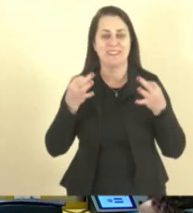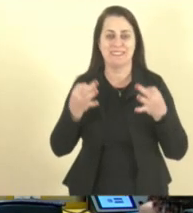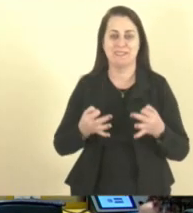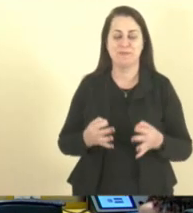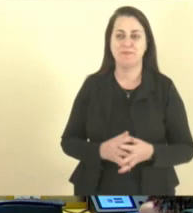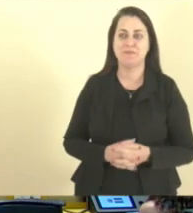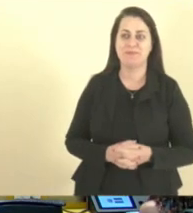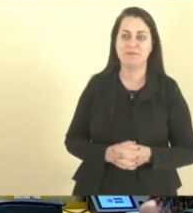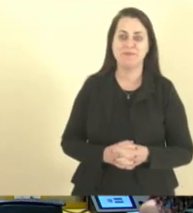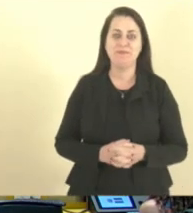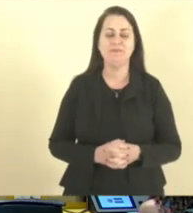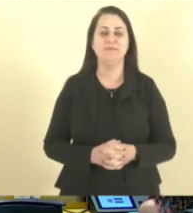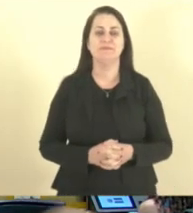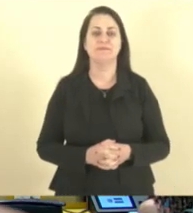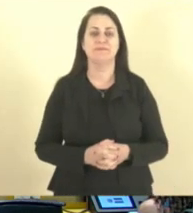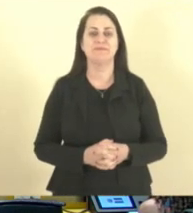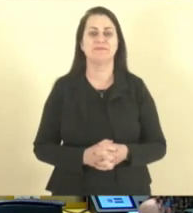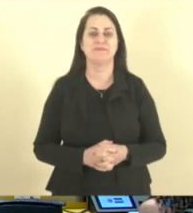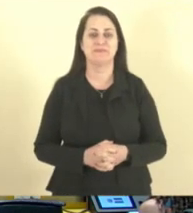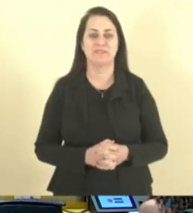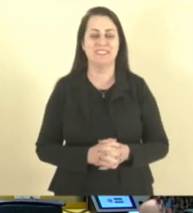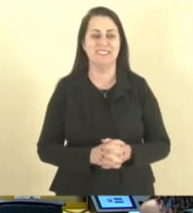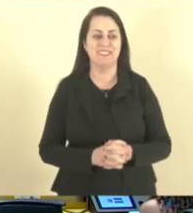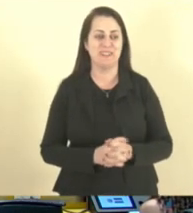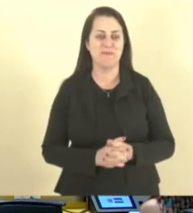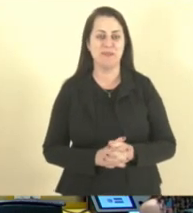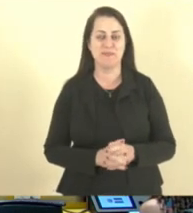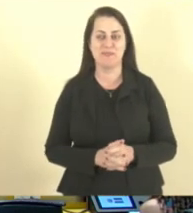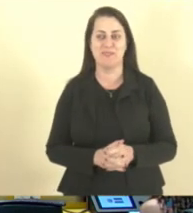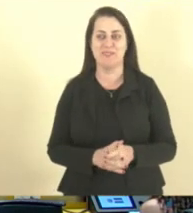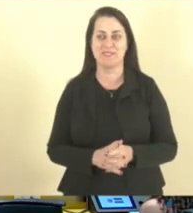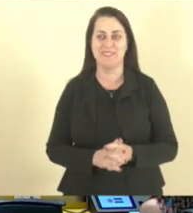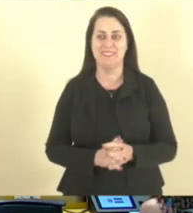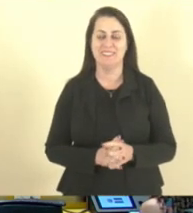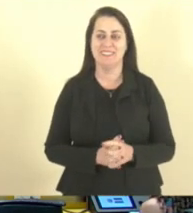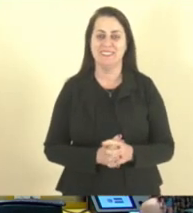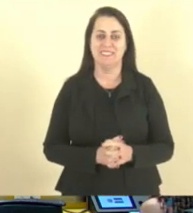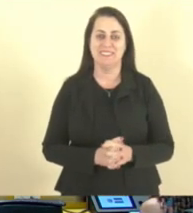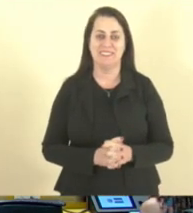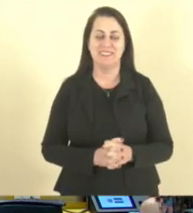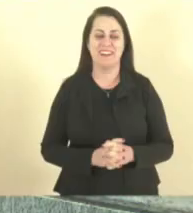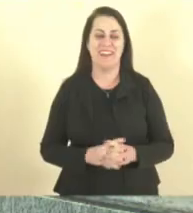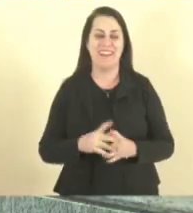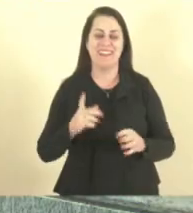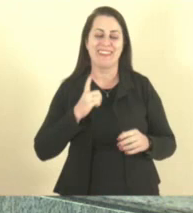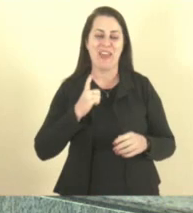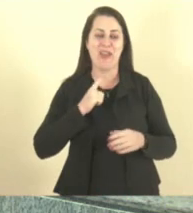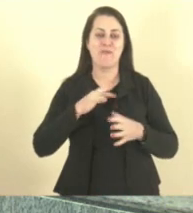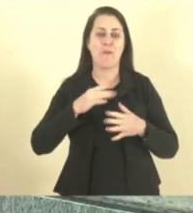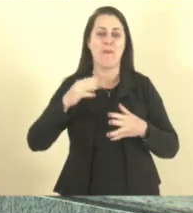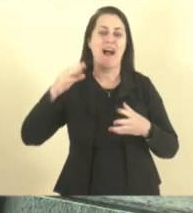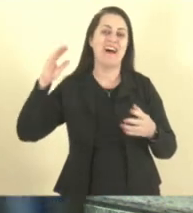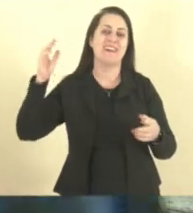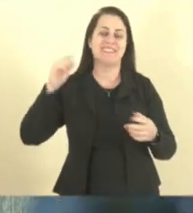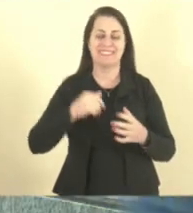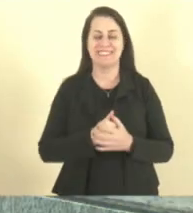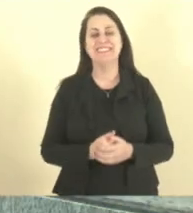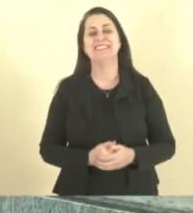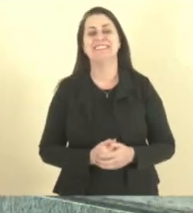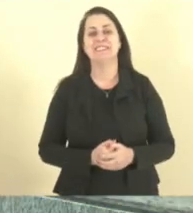Saiu a fumaça, né, saiu a fumaça. Tendo em vista